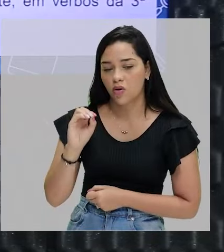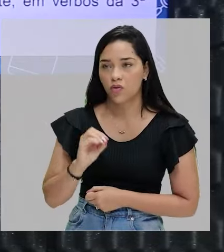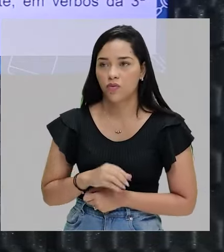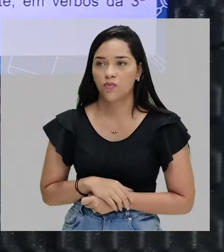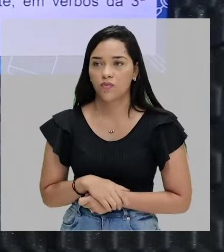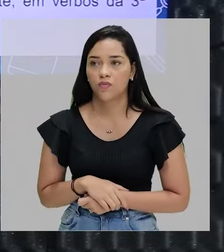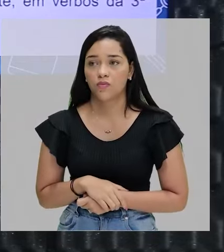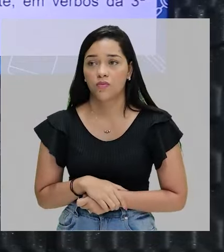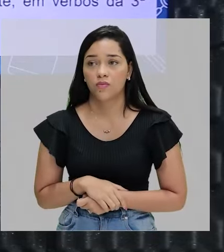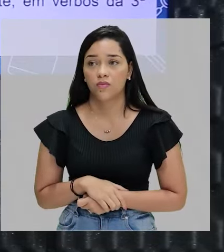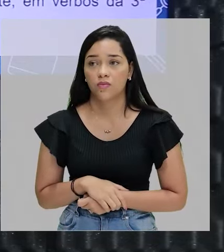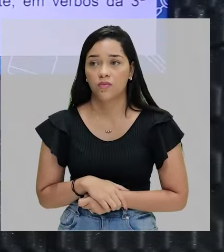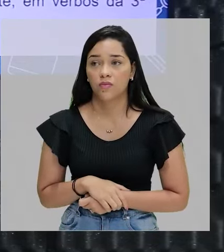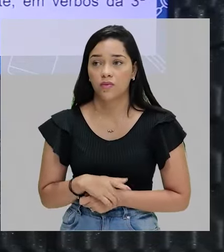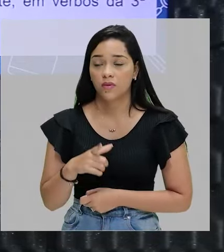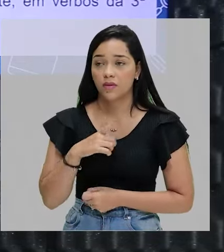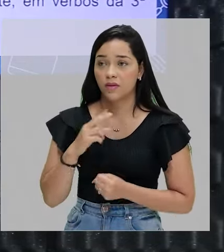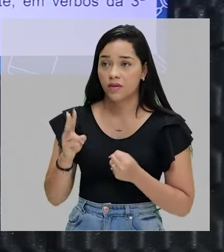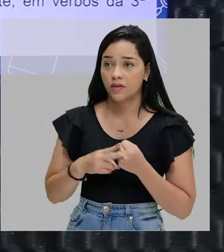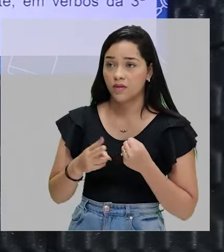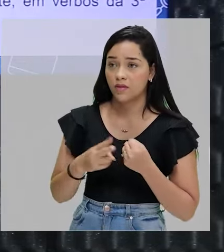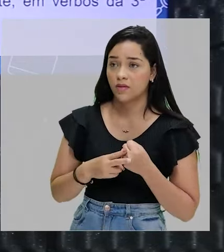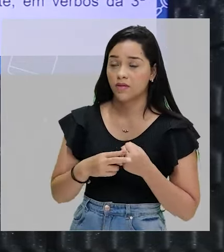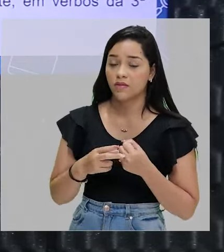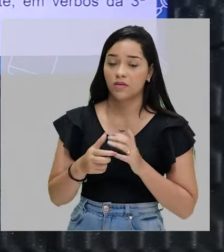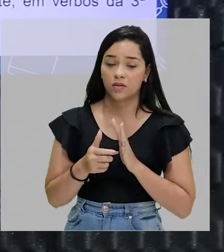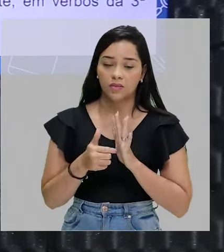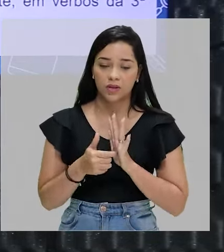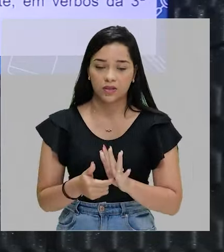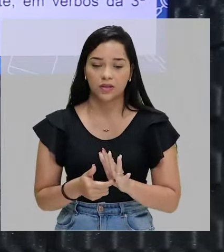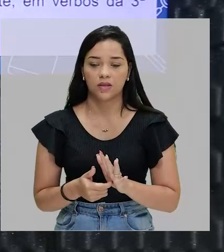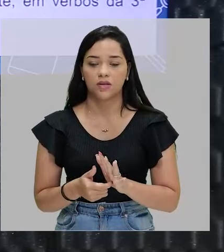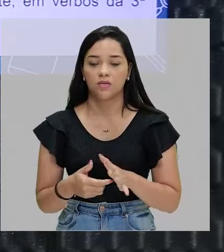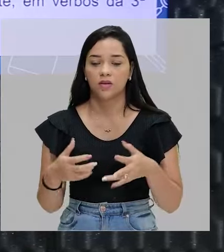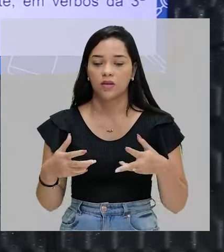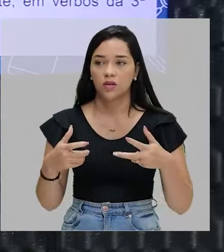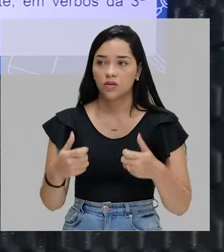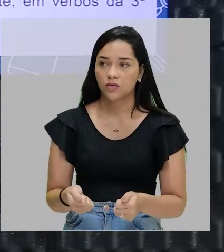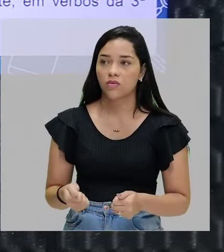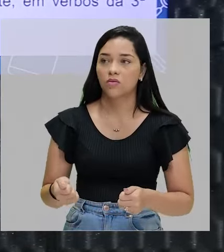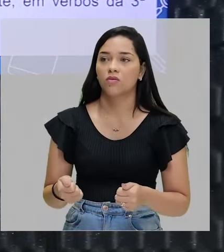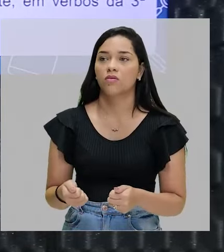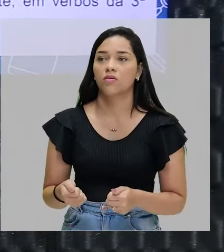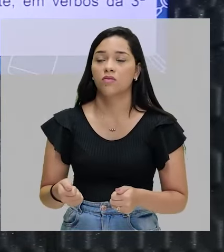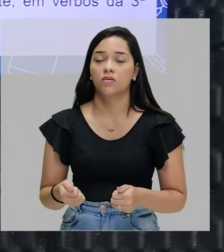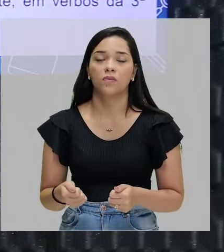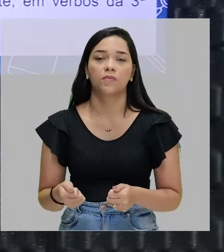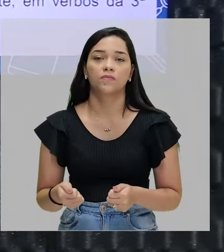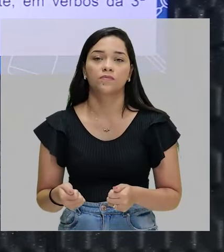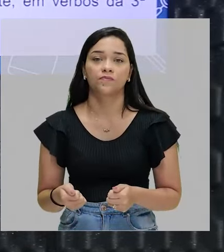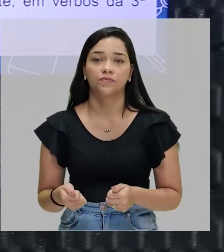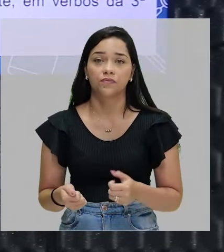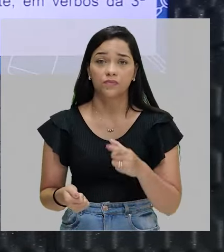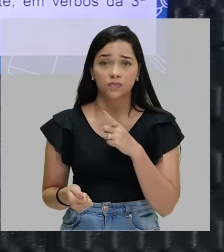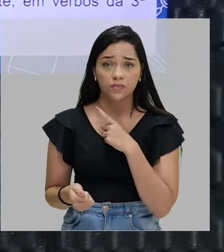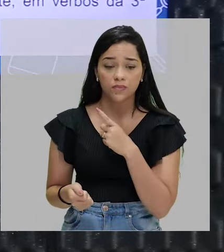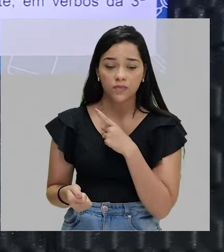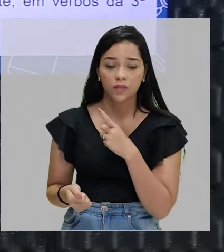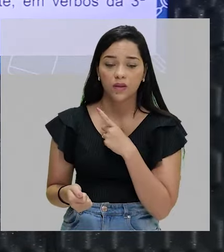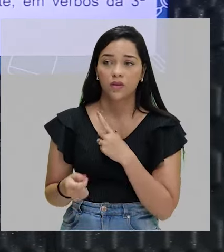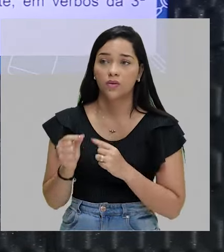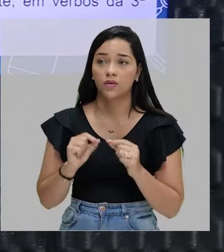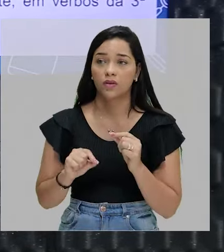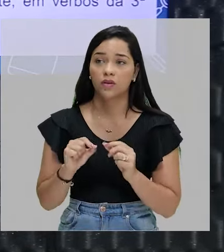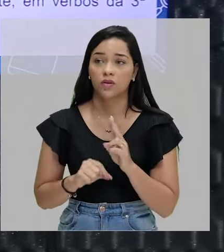Não tem. Então, quando há verbos que não se apresentam em todas as conjugações, eles não têm uma conjugação completa,